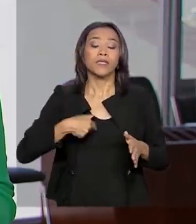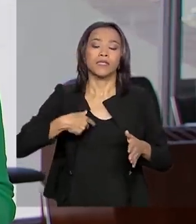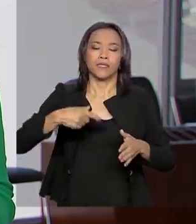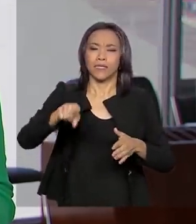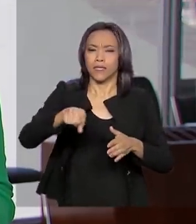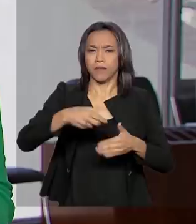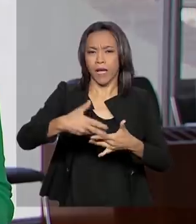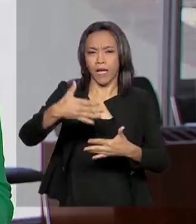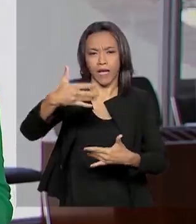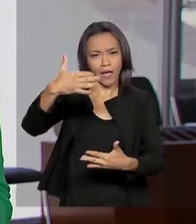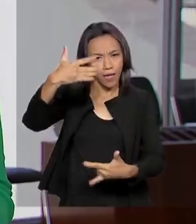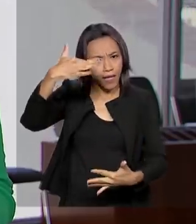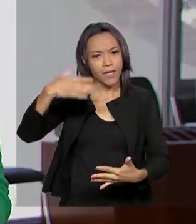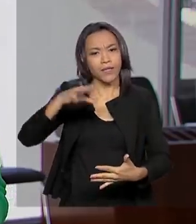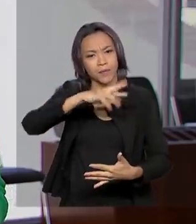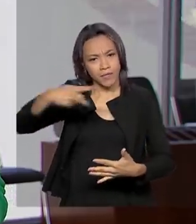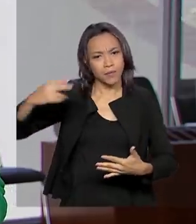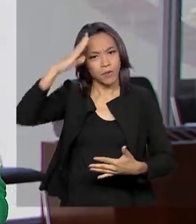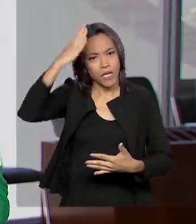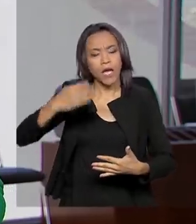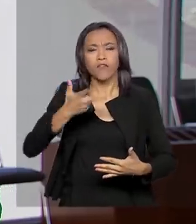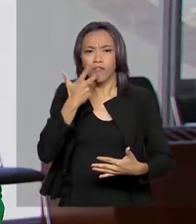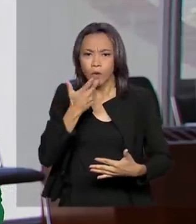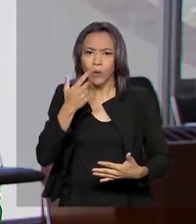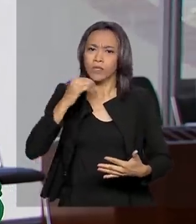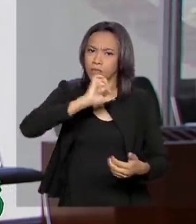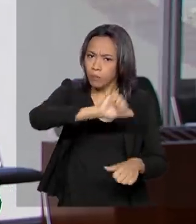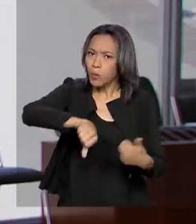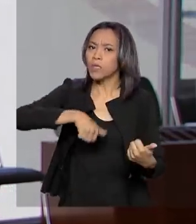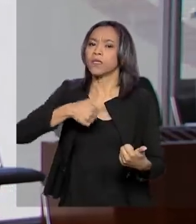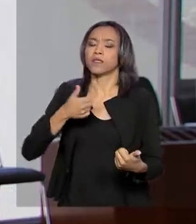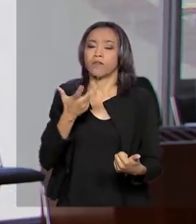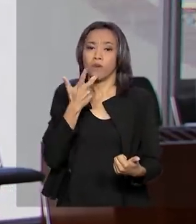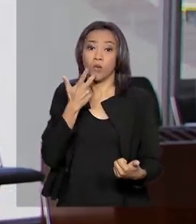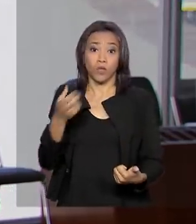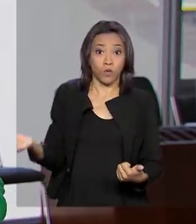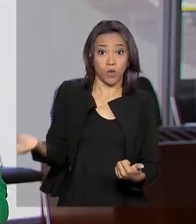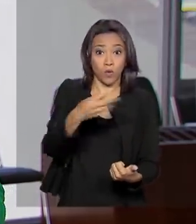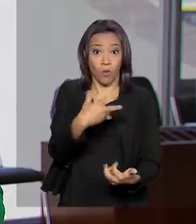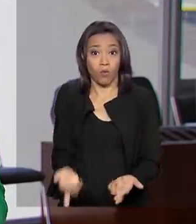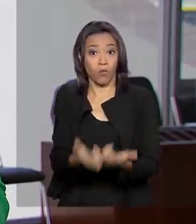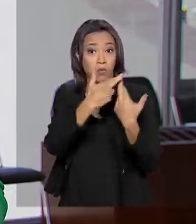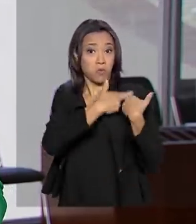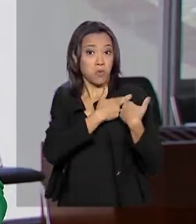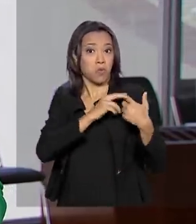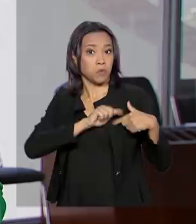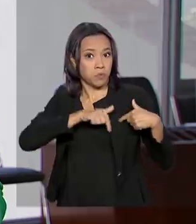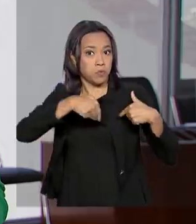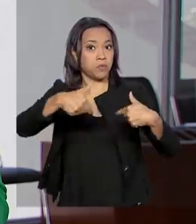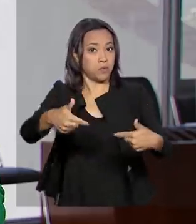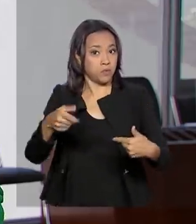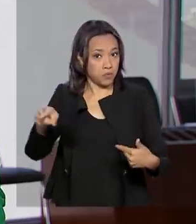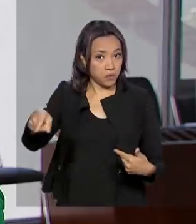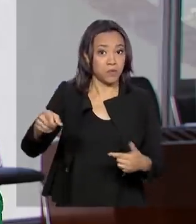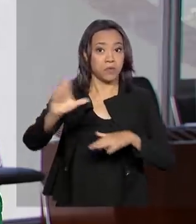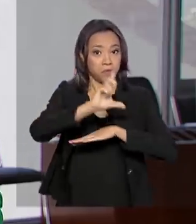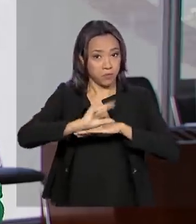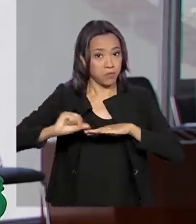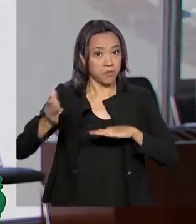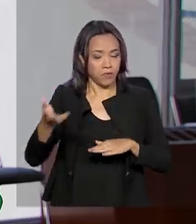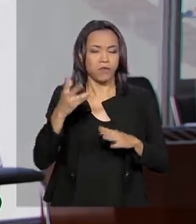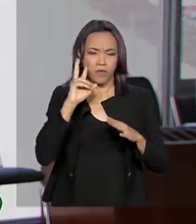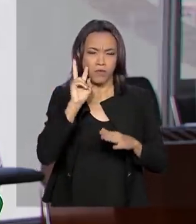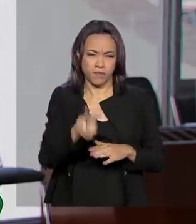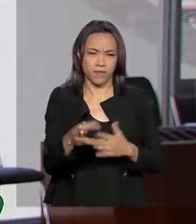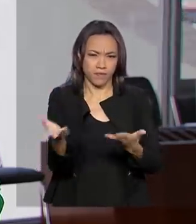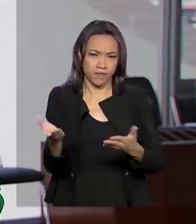comentou essas mudanças, falou sobre a missão do novo chefe da Casa Civil e elogiou o trabalho feito por todos. Vamos